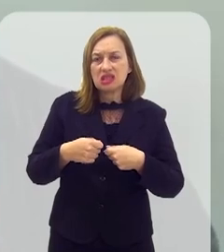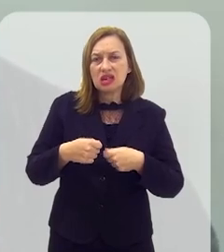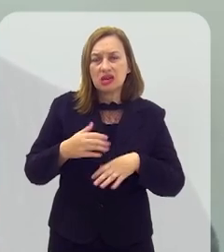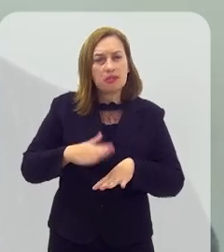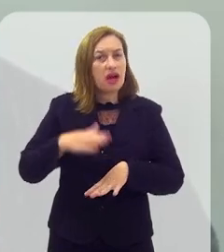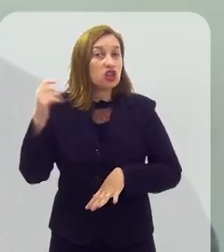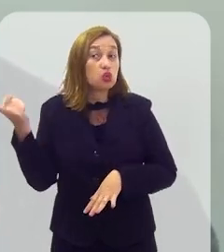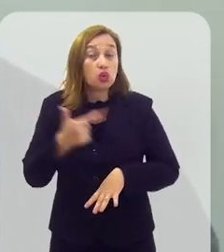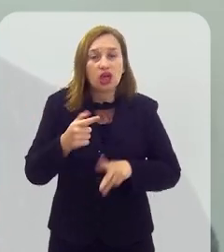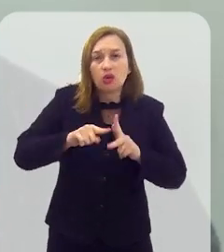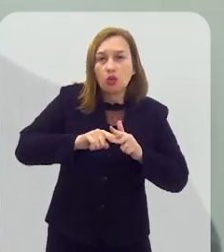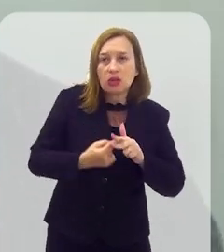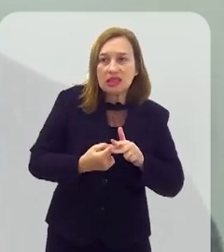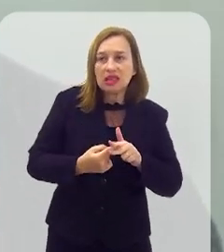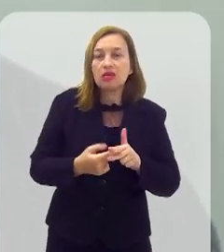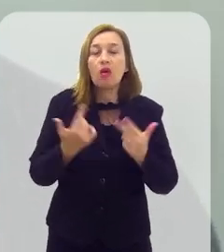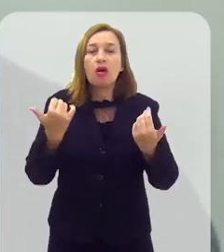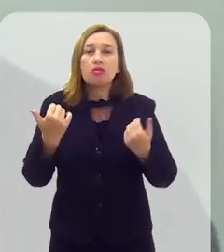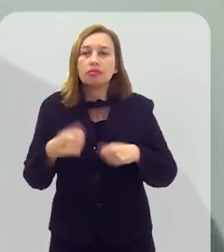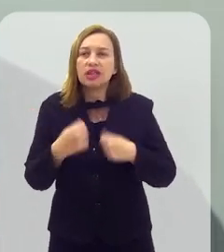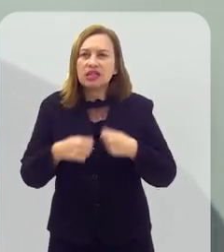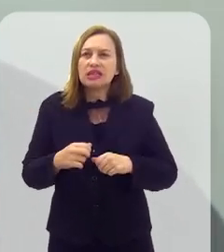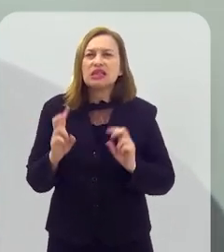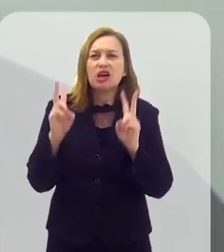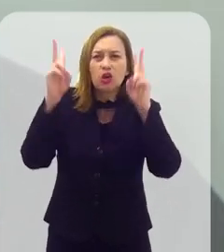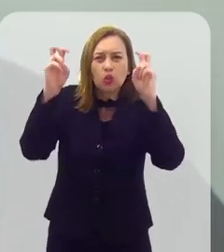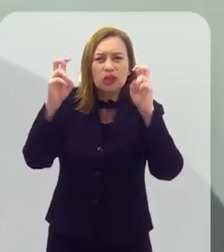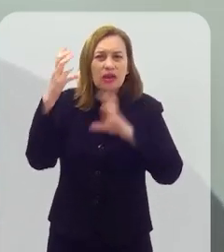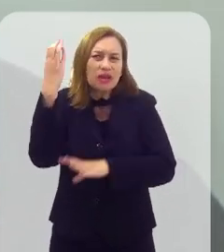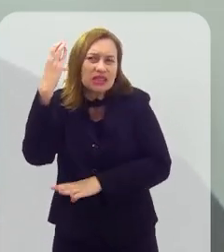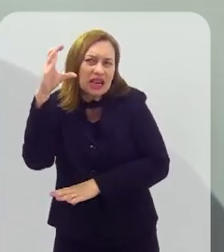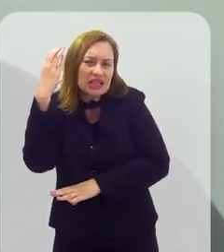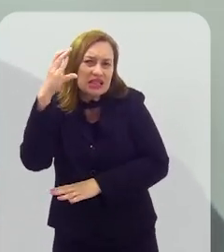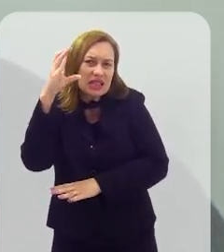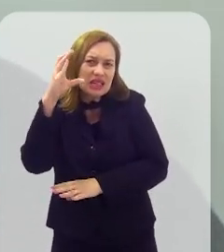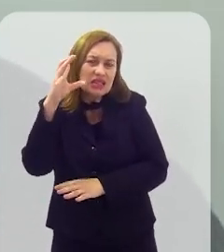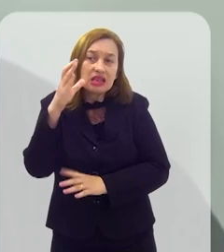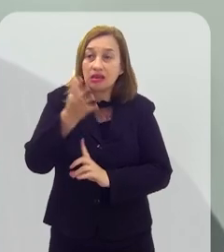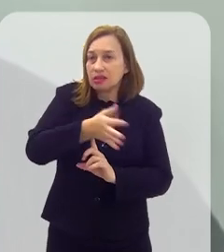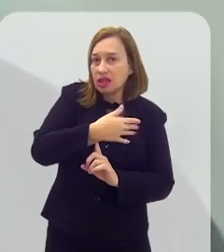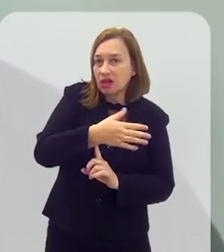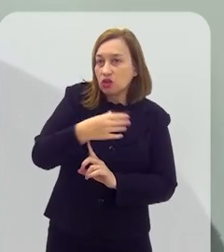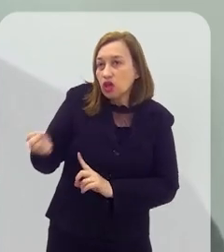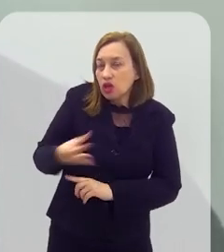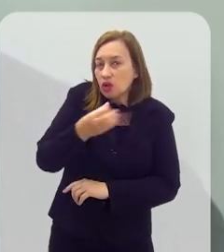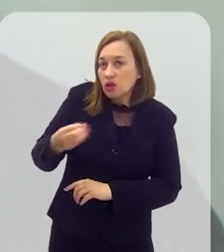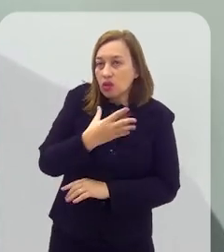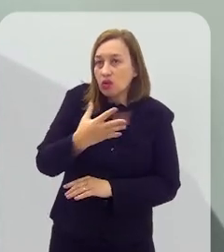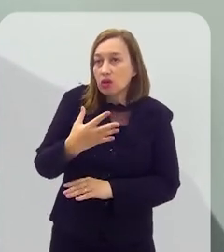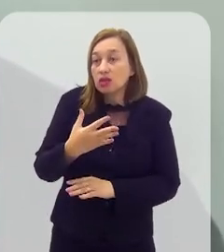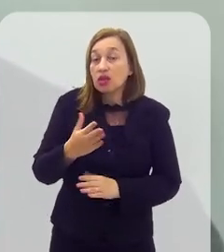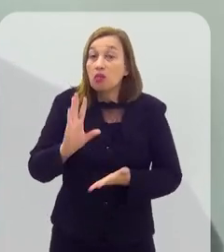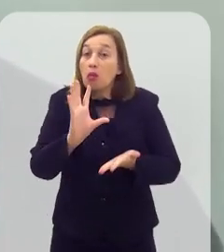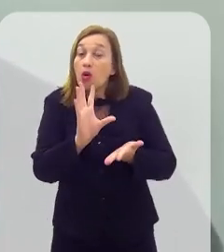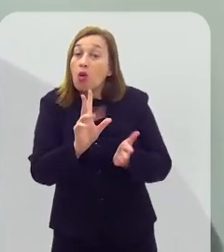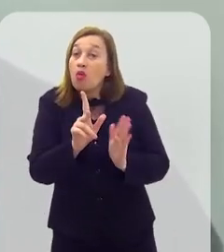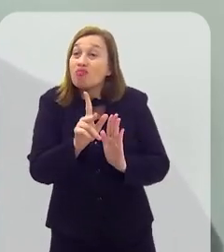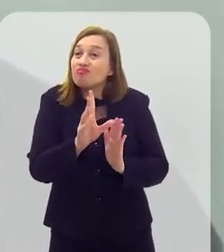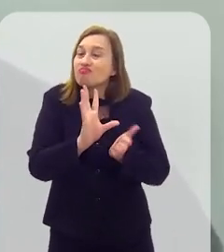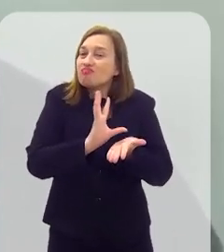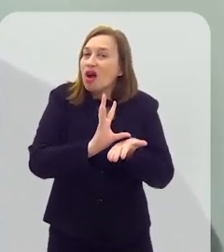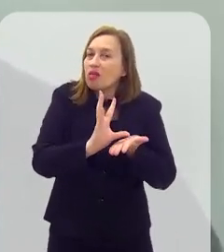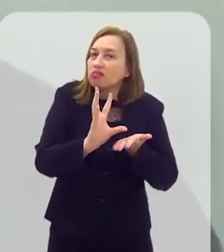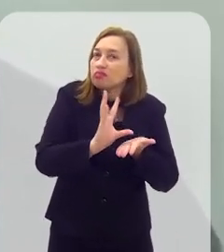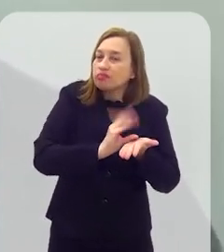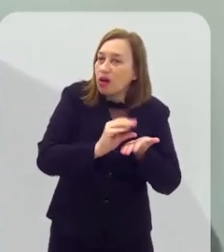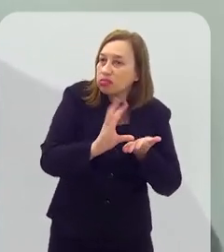além da ciência e regulamentação. A gente precisa estabelecer que o tema da ciência, tecnologia e inovação seja, de fato, transformado em uma pauta